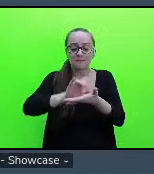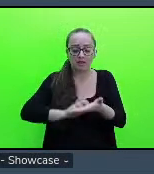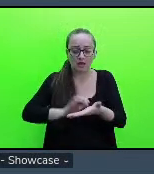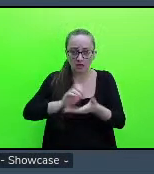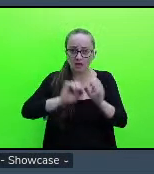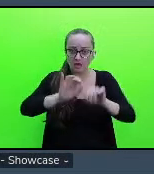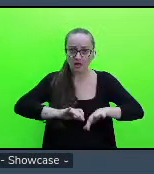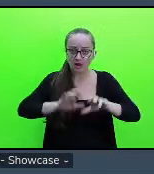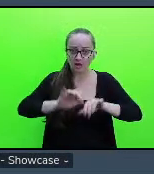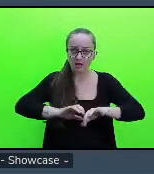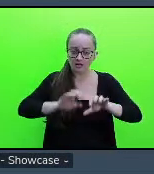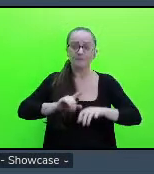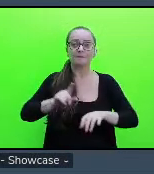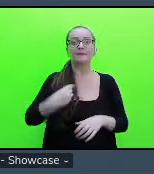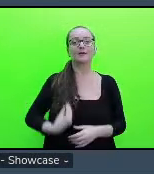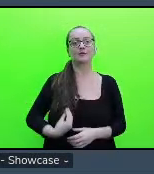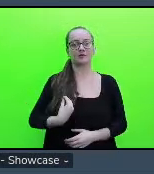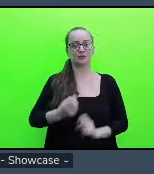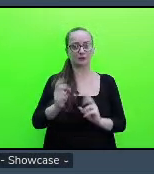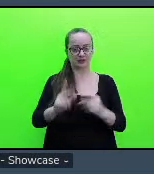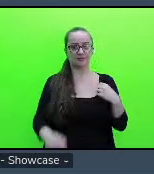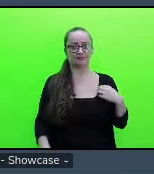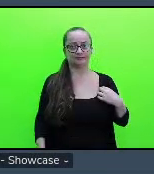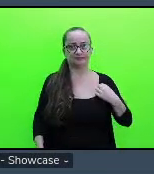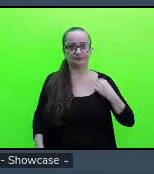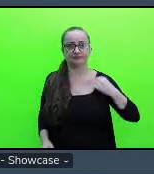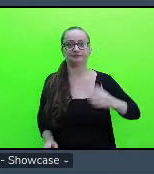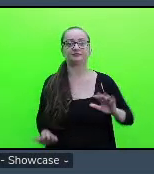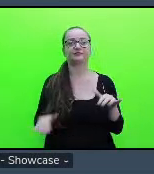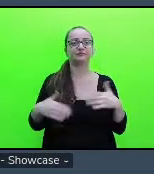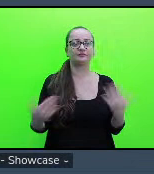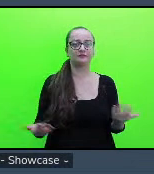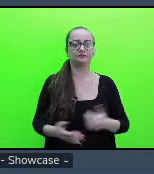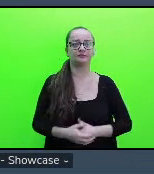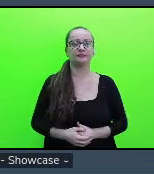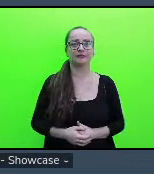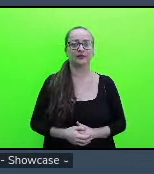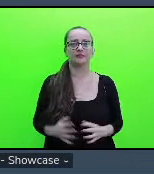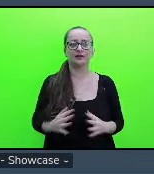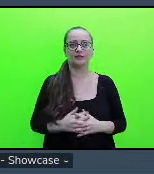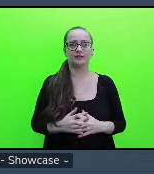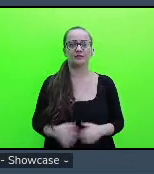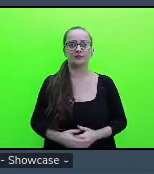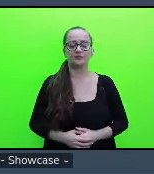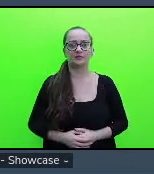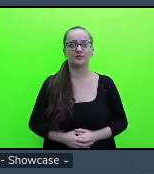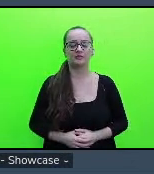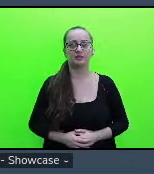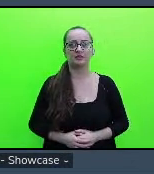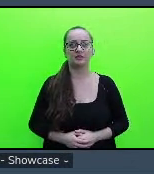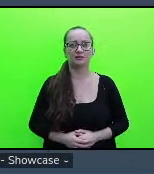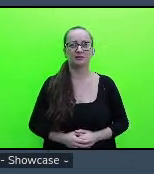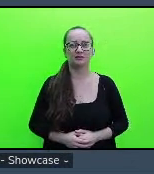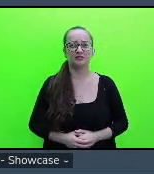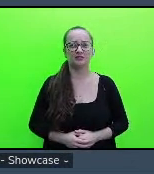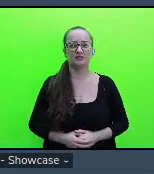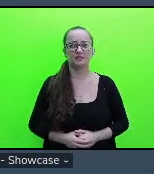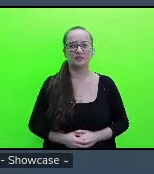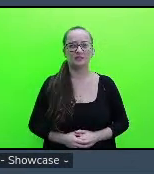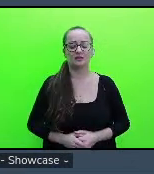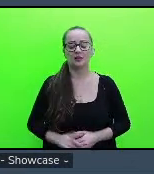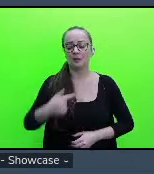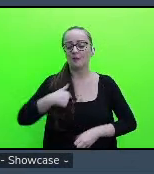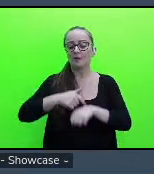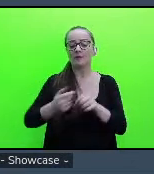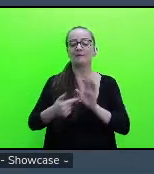de presença então vocês já podem ficar à vontade porque ele está aberto durante a apresentação no final